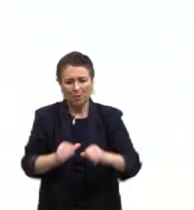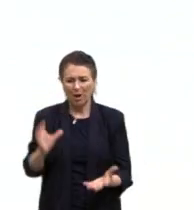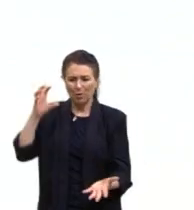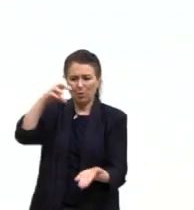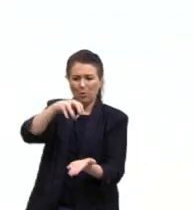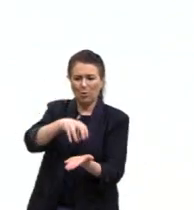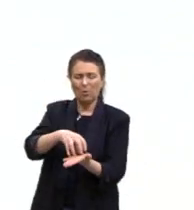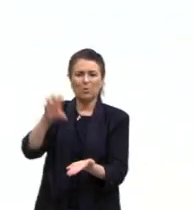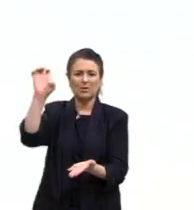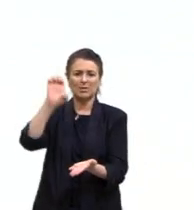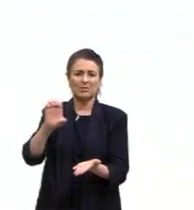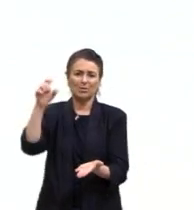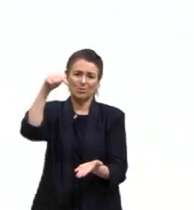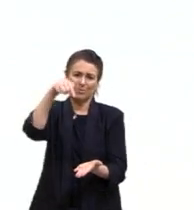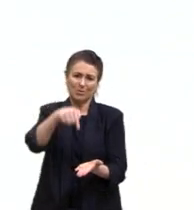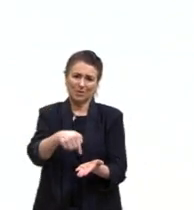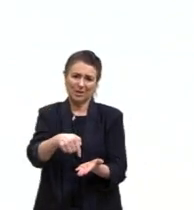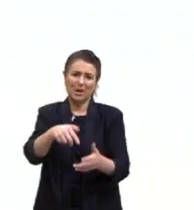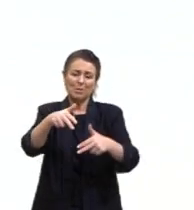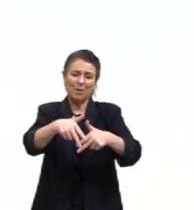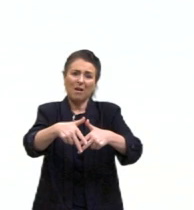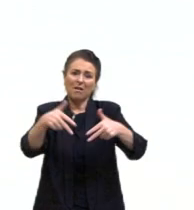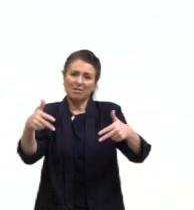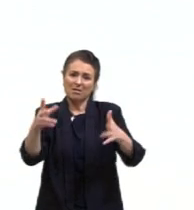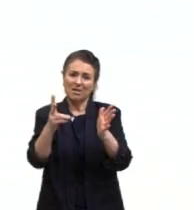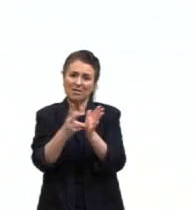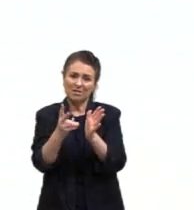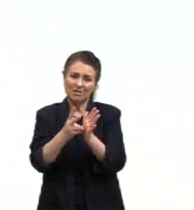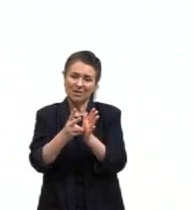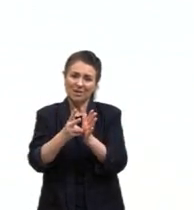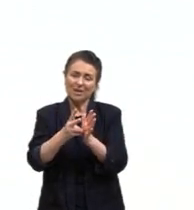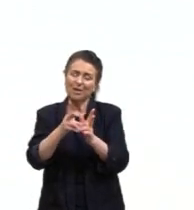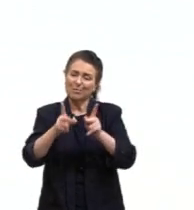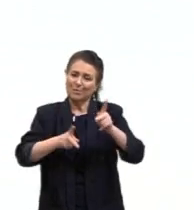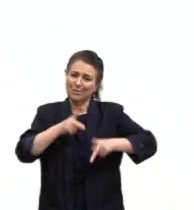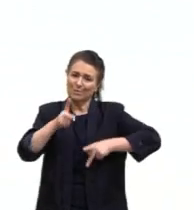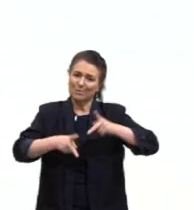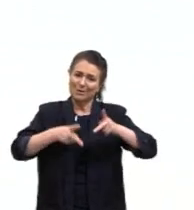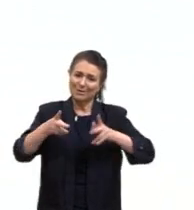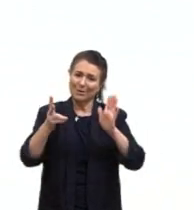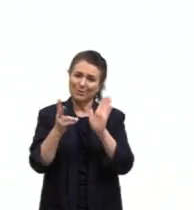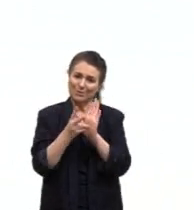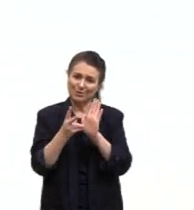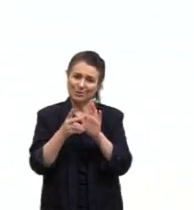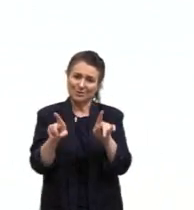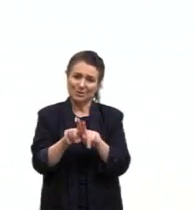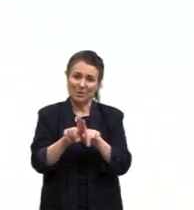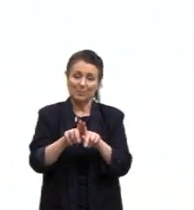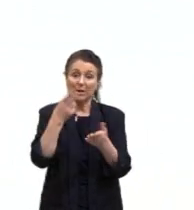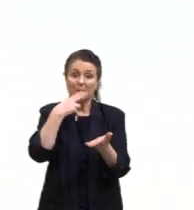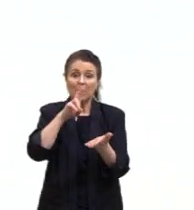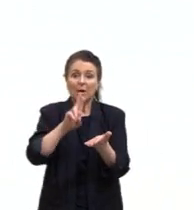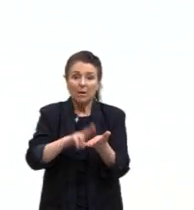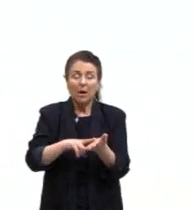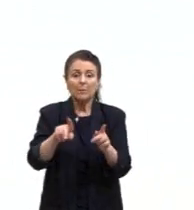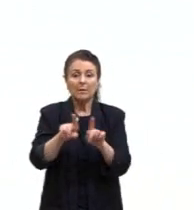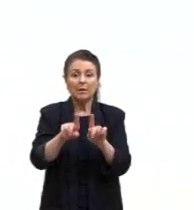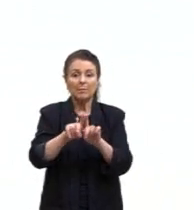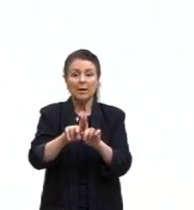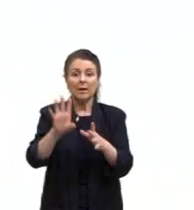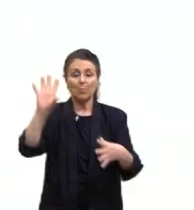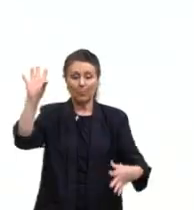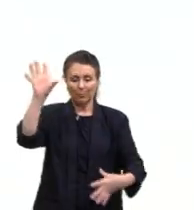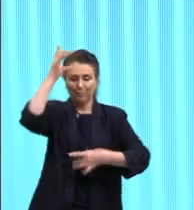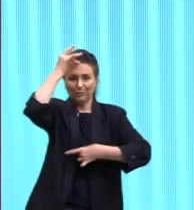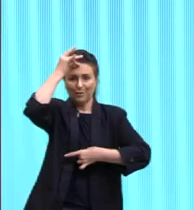para a sua etnia e para a sua população indígena. E essa carta vira também uma performance que em